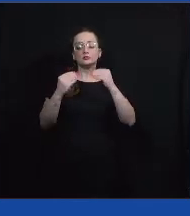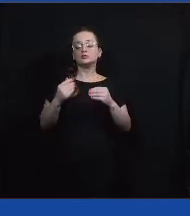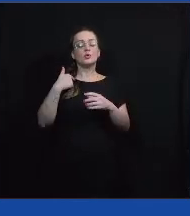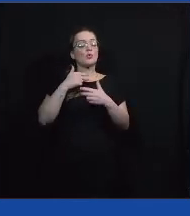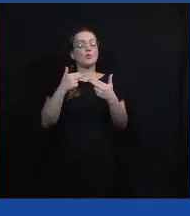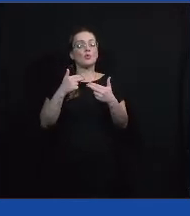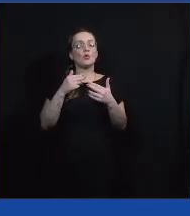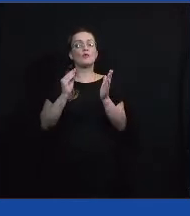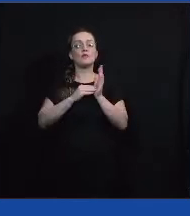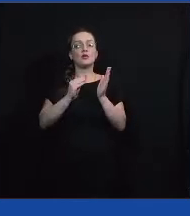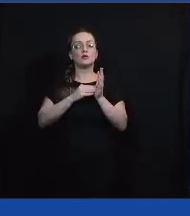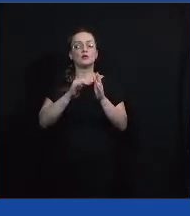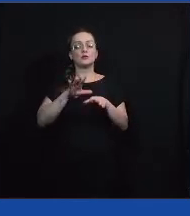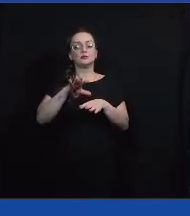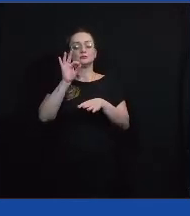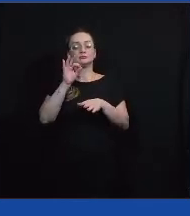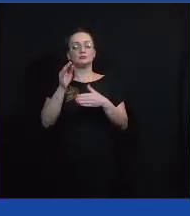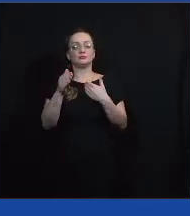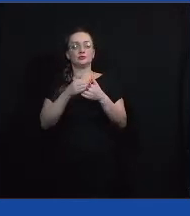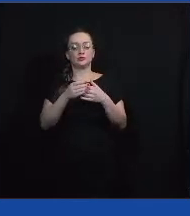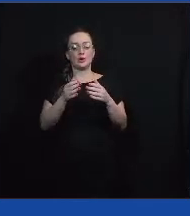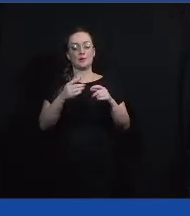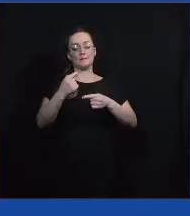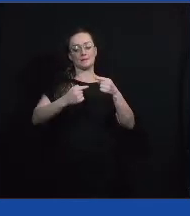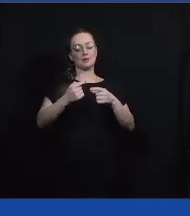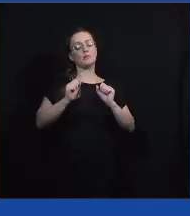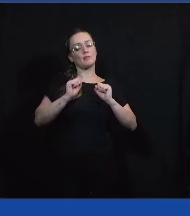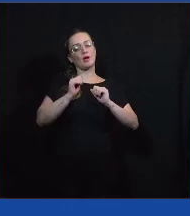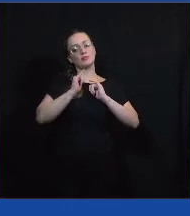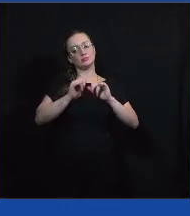faltou para a gente fechar a política, vocês podem ir falando também.